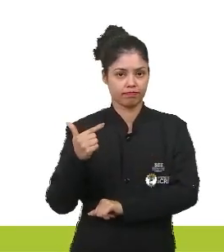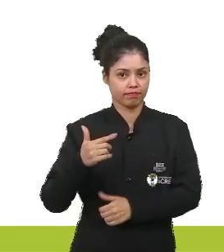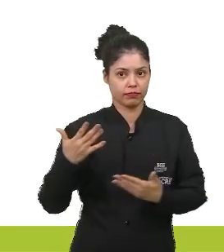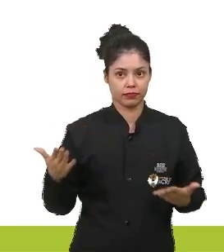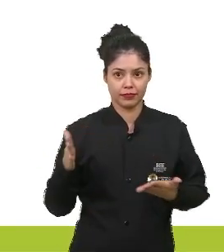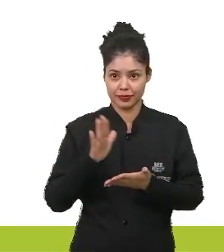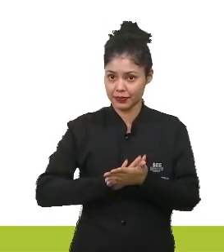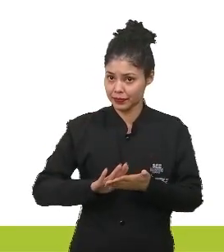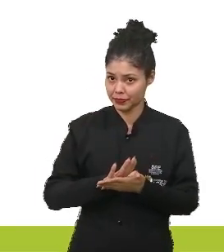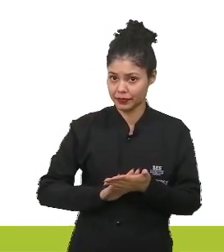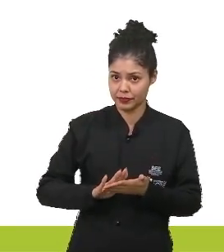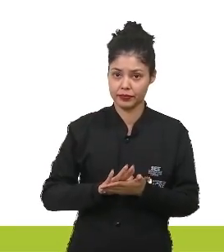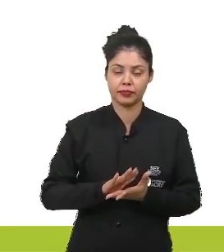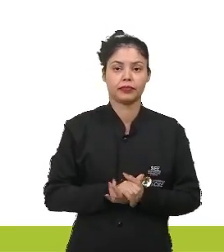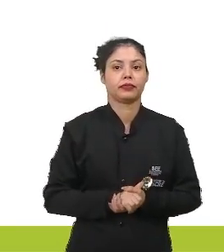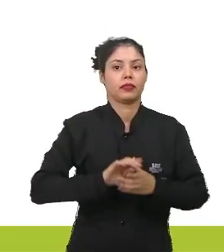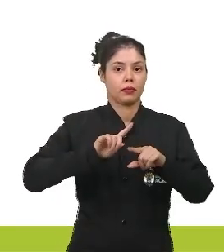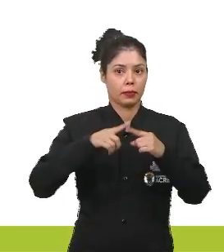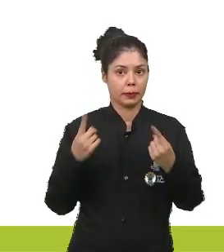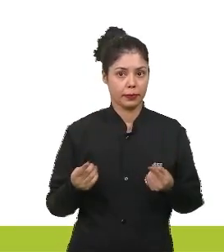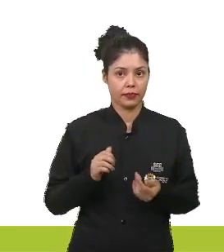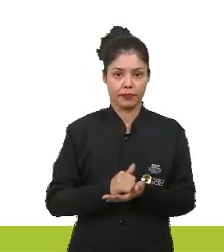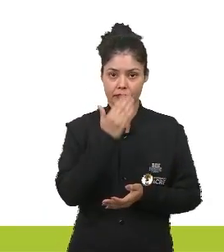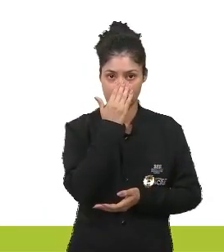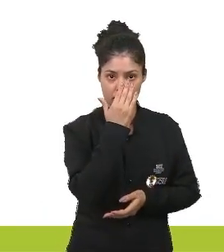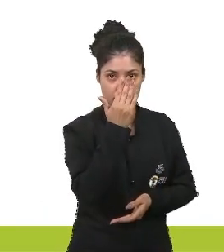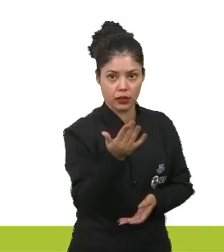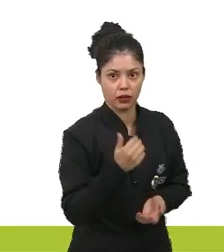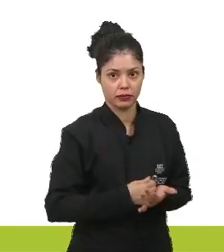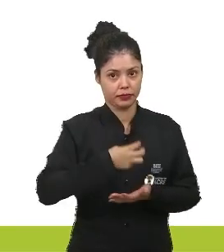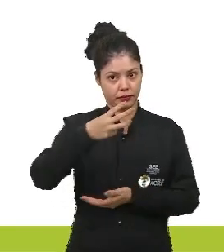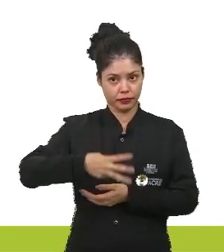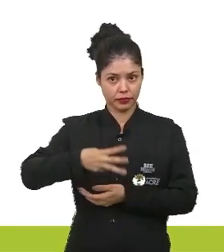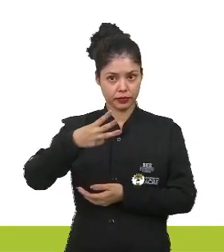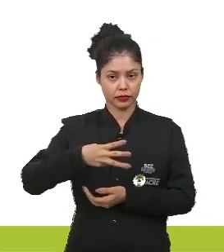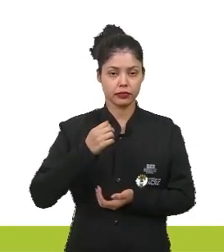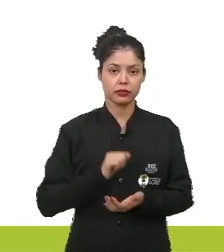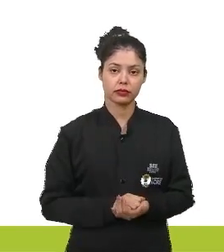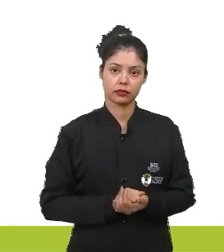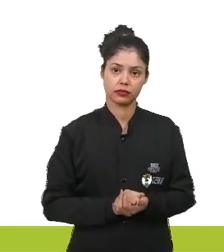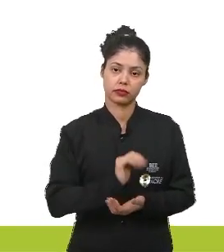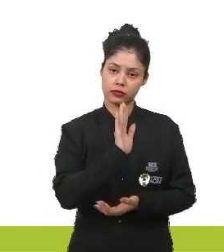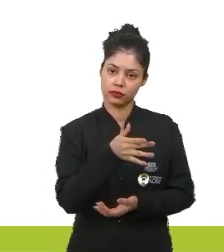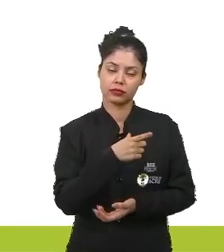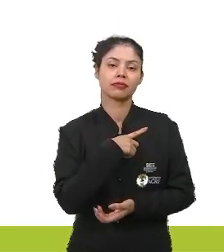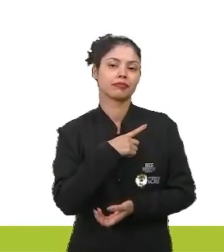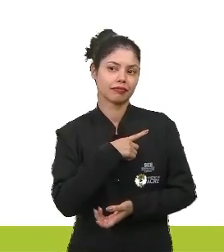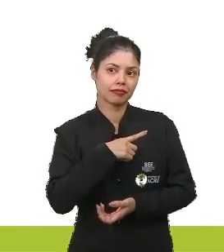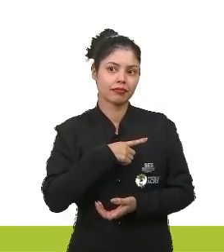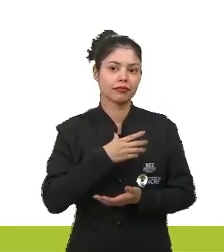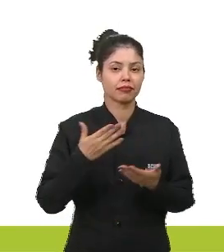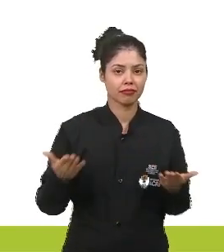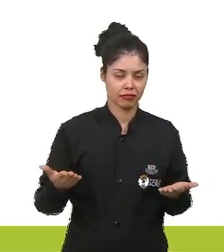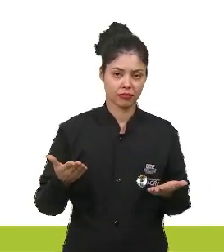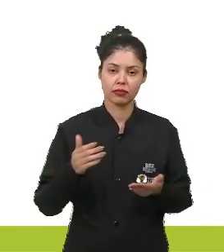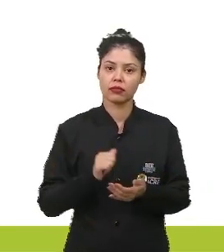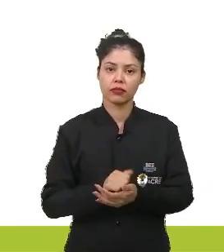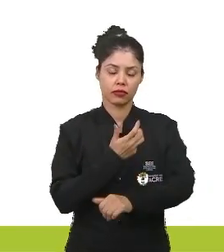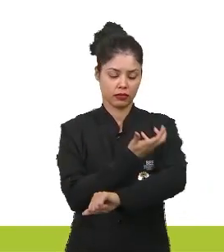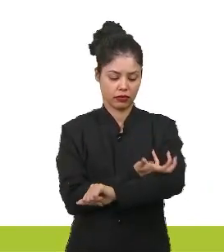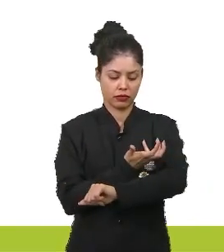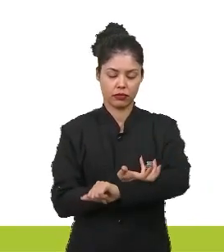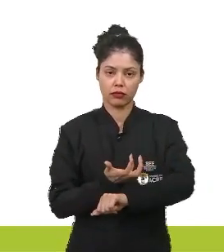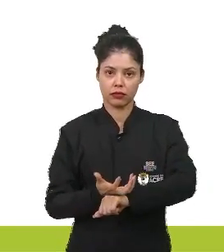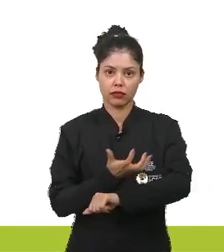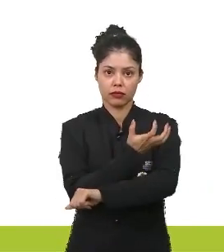nada, nada mesmo. Mas lá na frente, no terceiro quadro, nós já temos uns arbustos, já